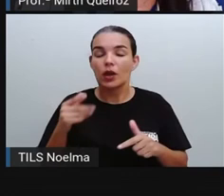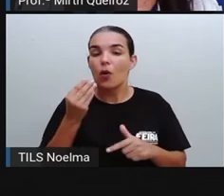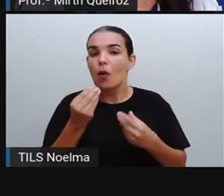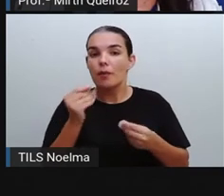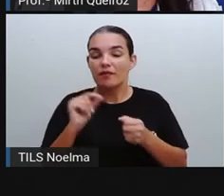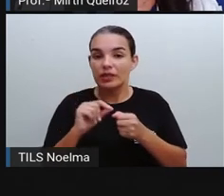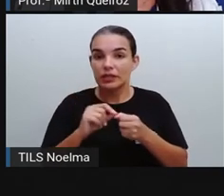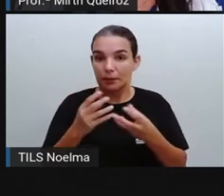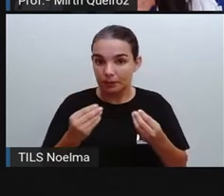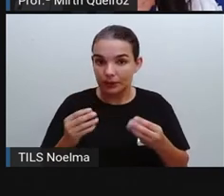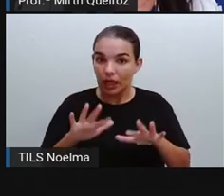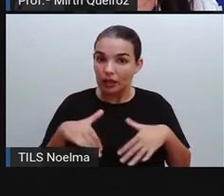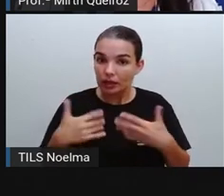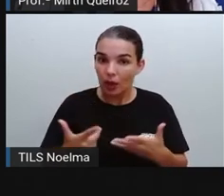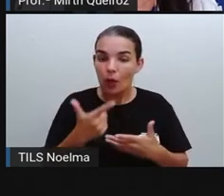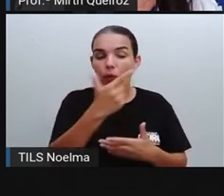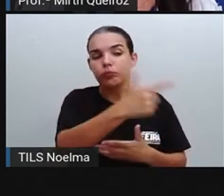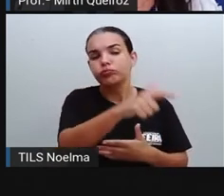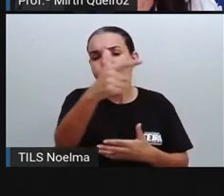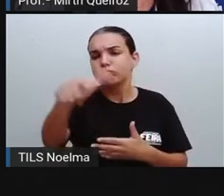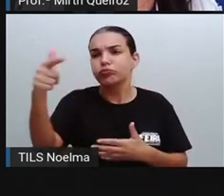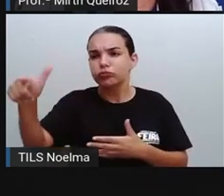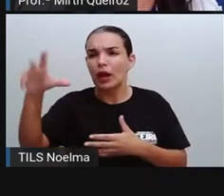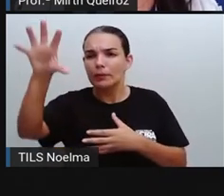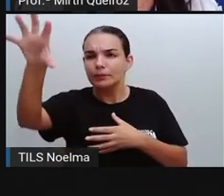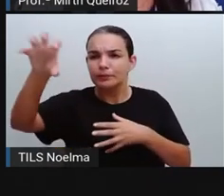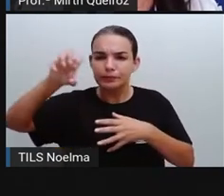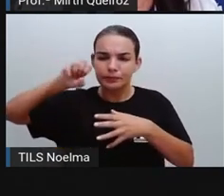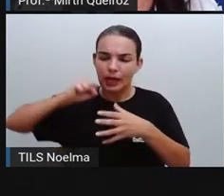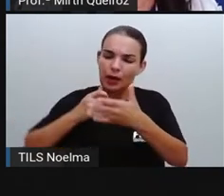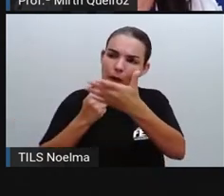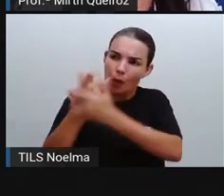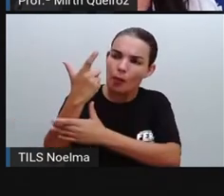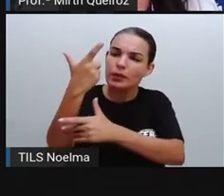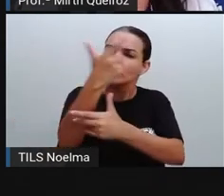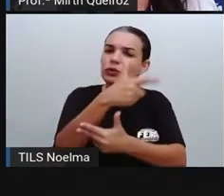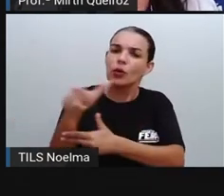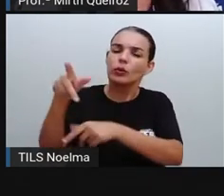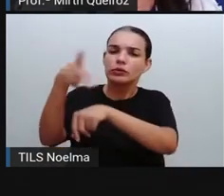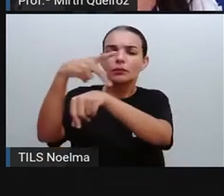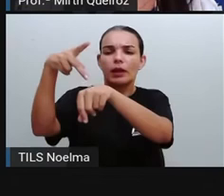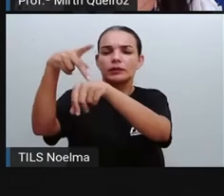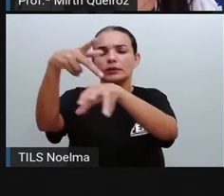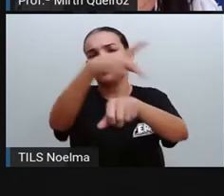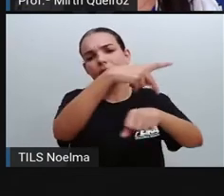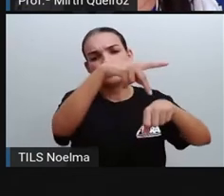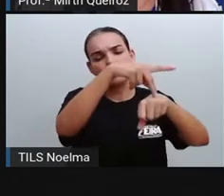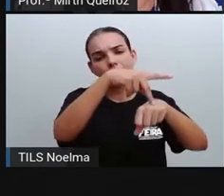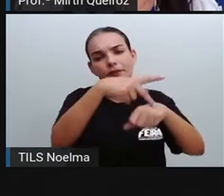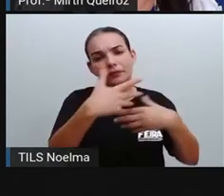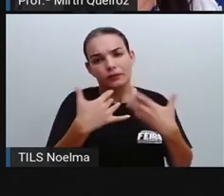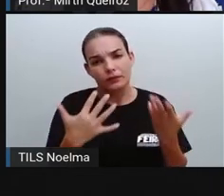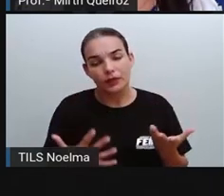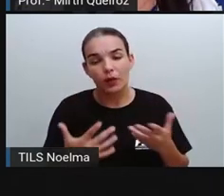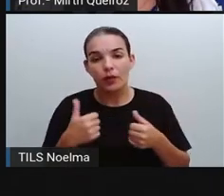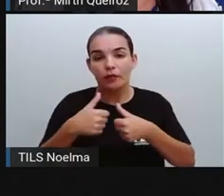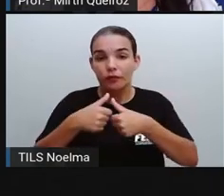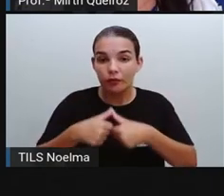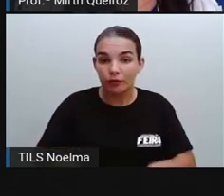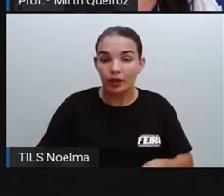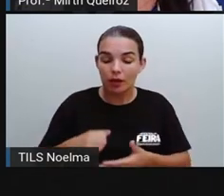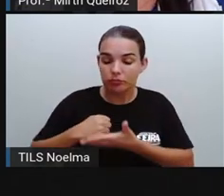e faz com que eles importem ou cumprem, né? De outros países aí esses produtos